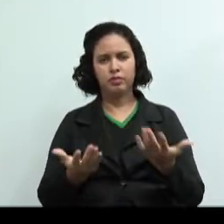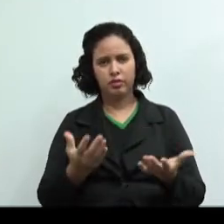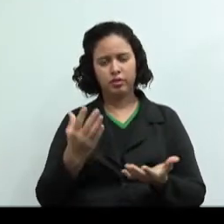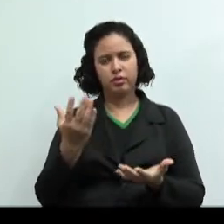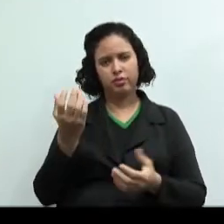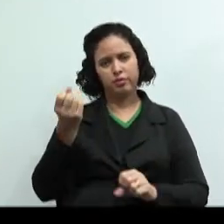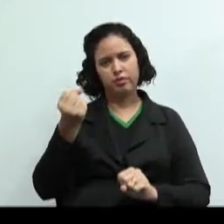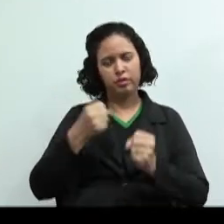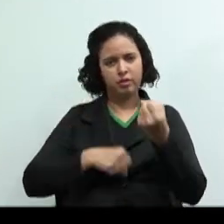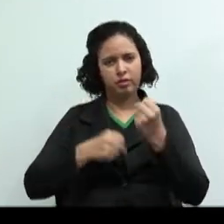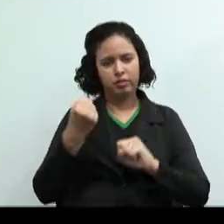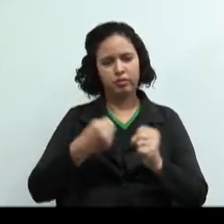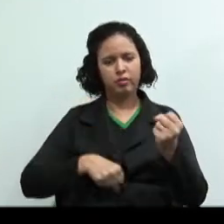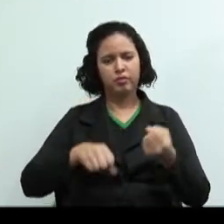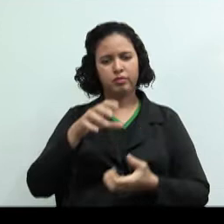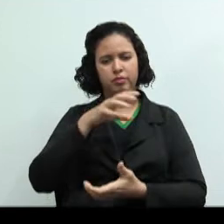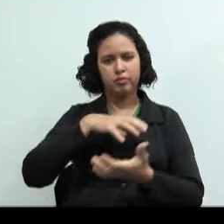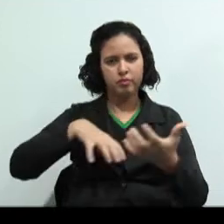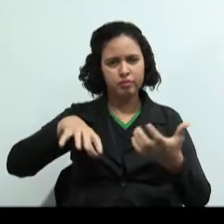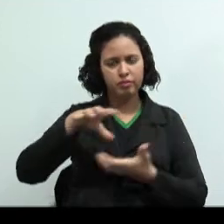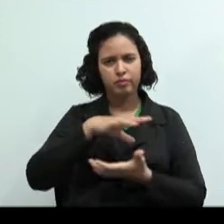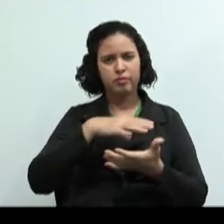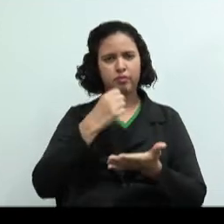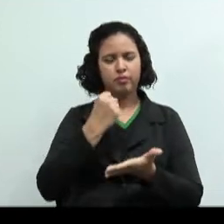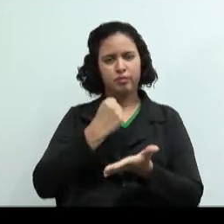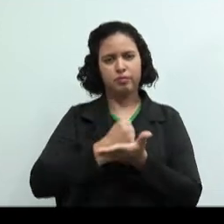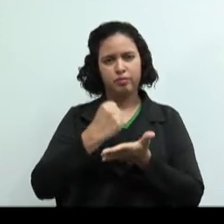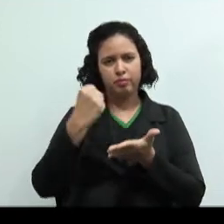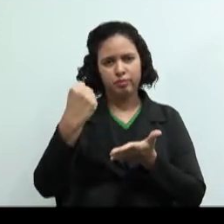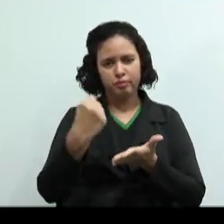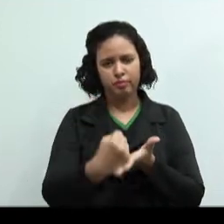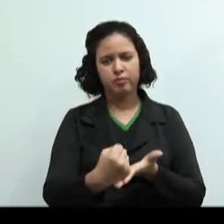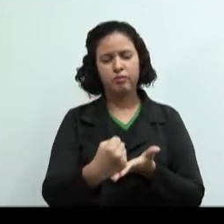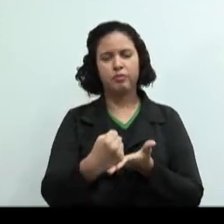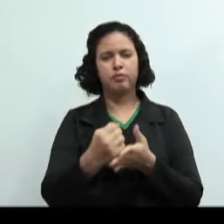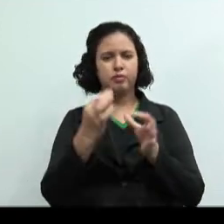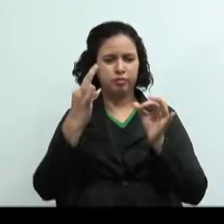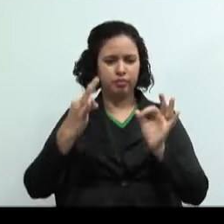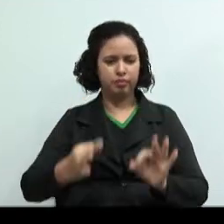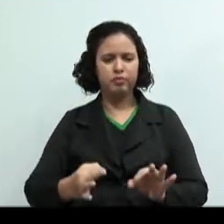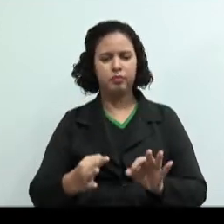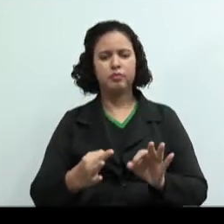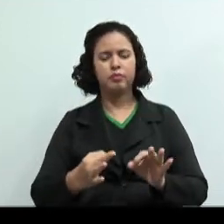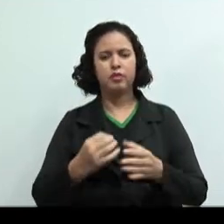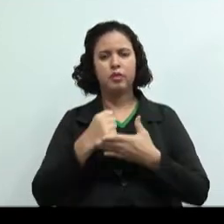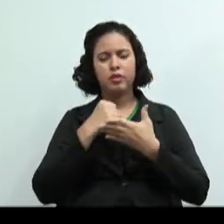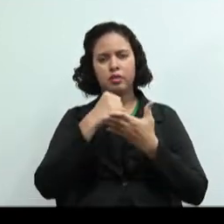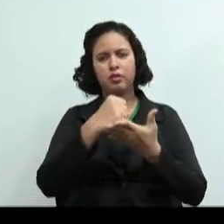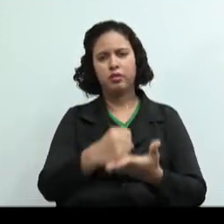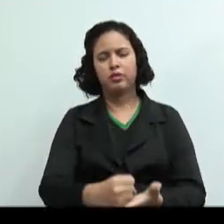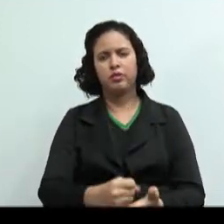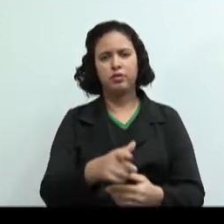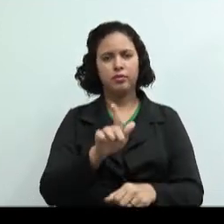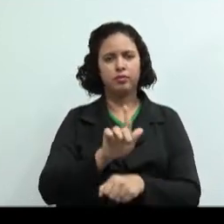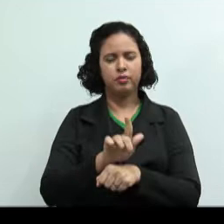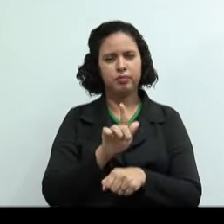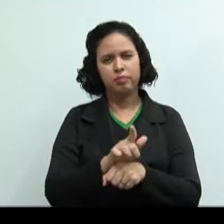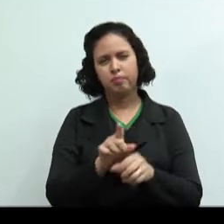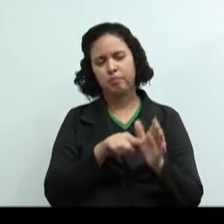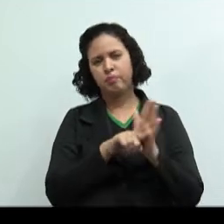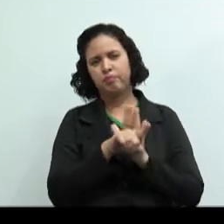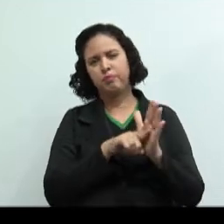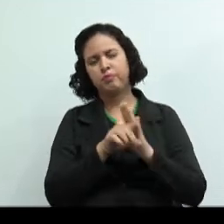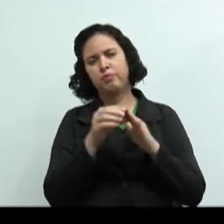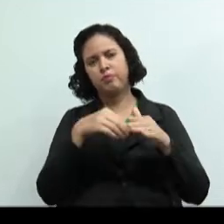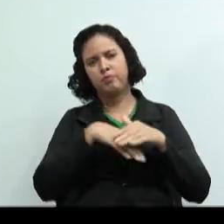Registra os custos corretamente. Registra os custos corretamente. Ajudava o gestor a avaliar os estoques, determinar